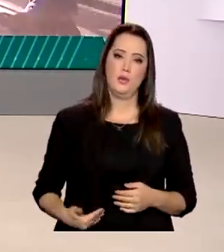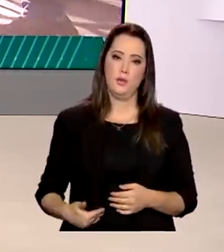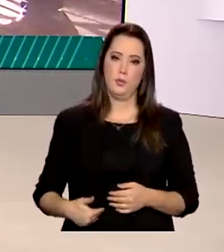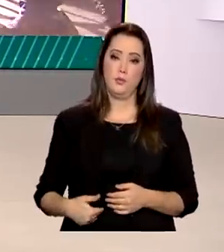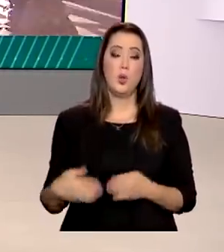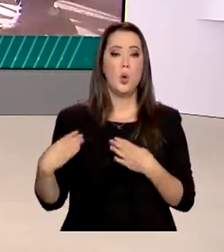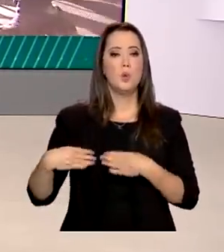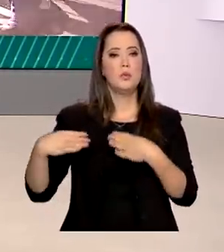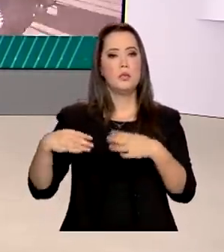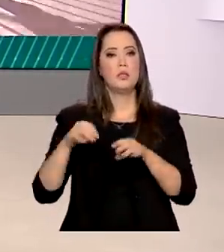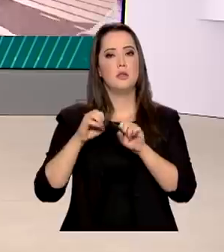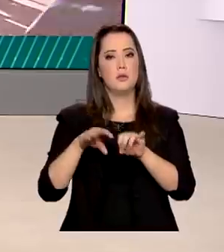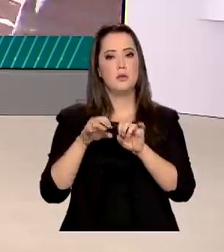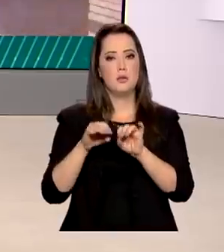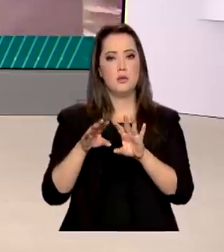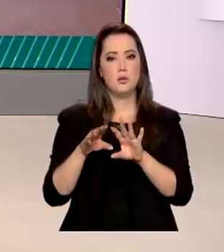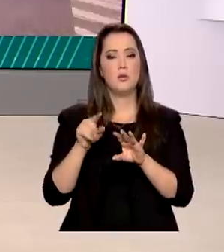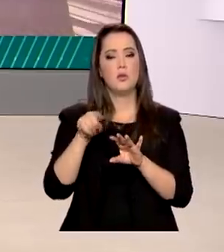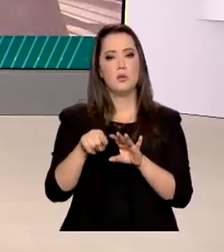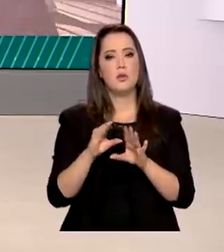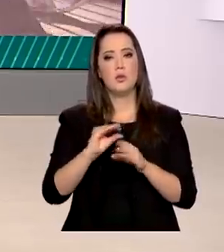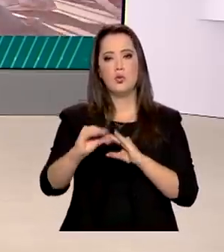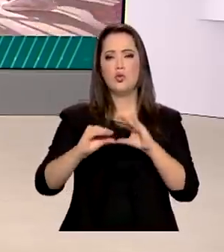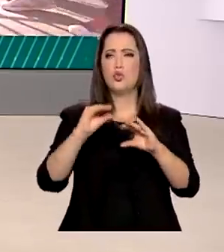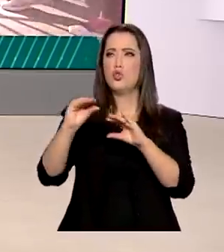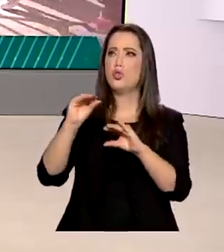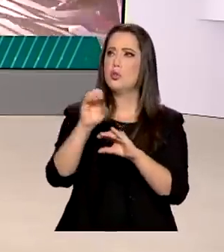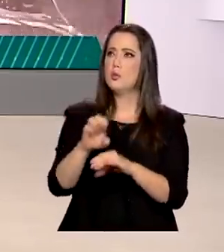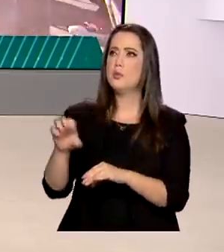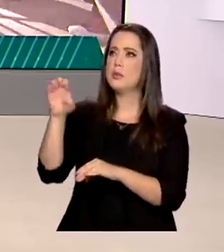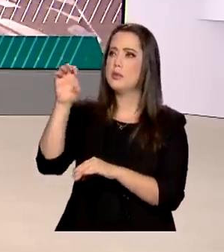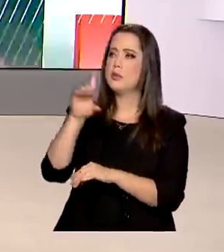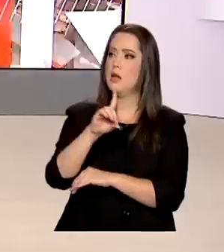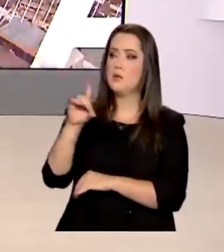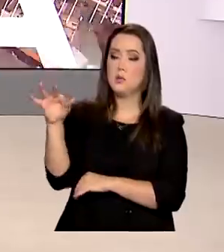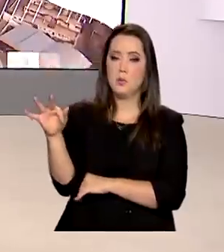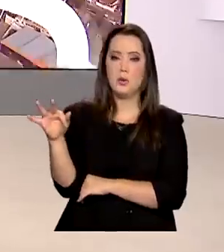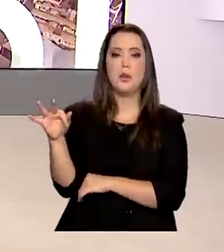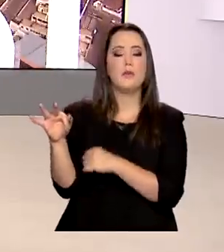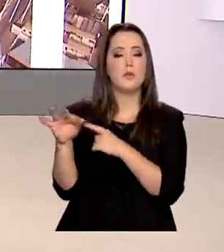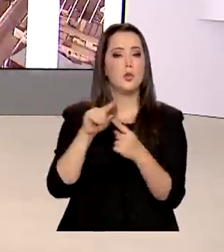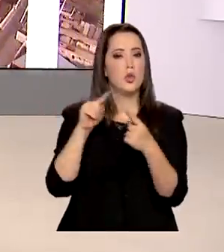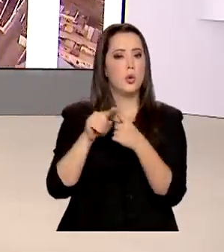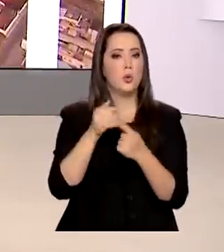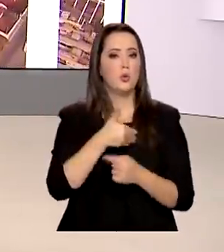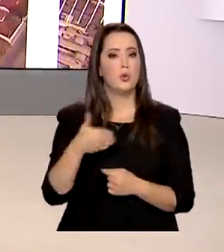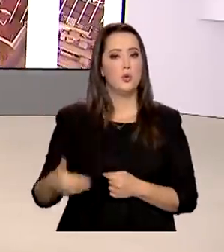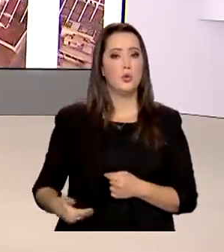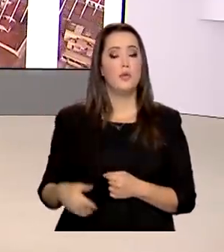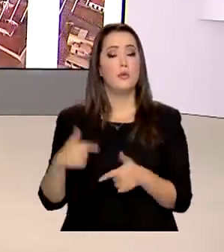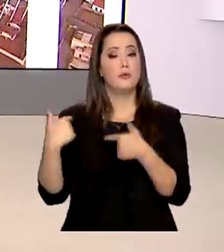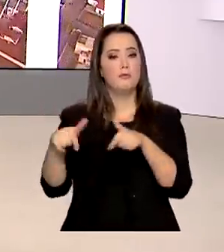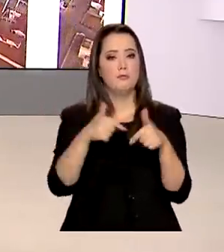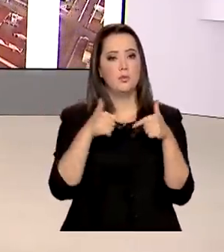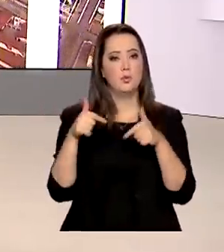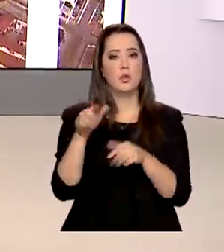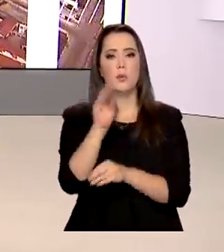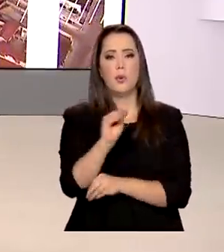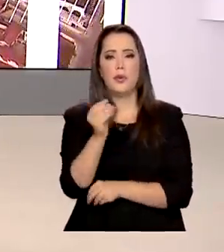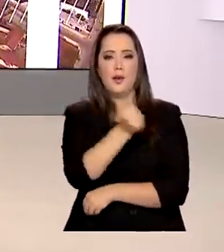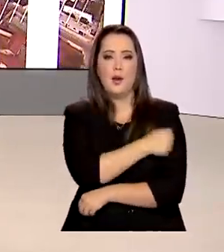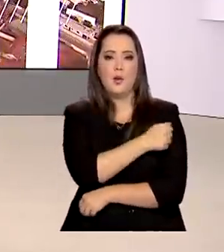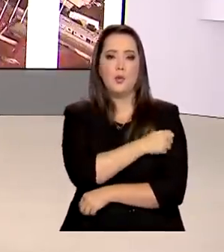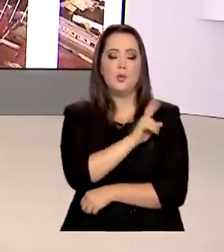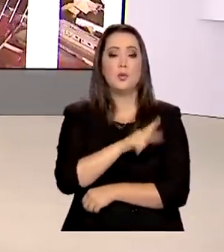que vai encaminhar os recursos para os estados e para o Distrito Federal. De acordo com o governo, a medida vai atender alunos e professores da educação